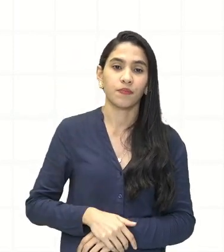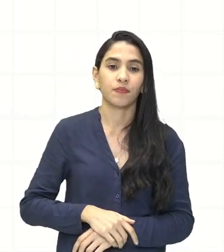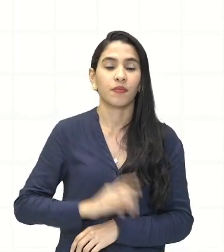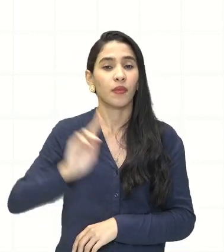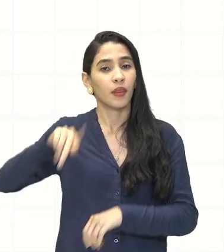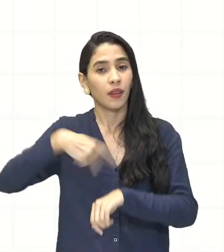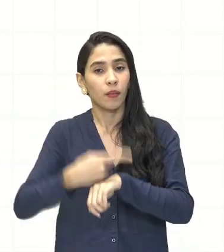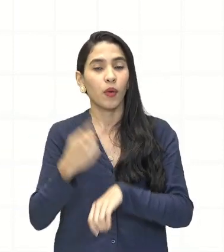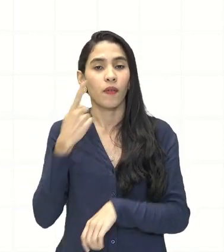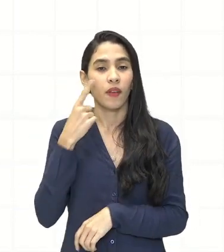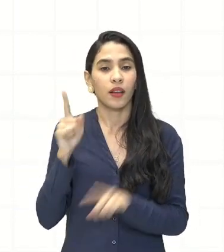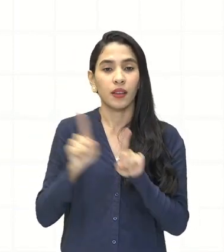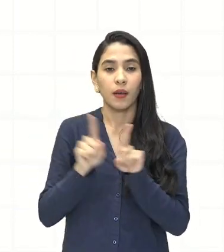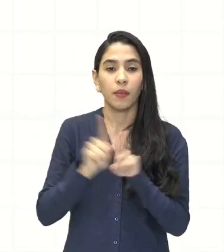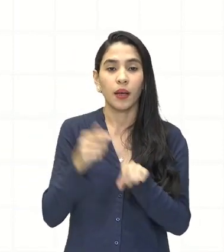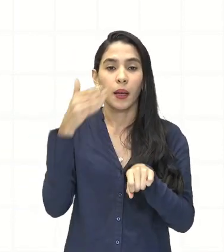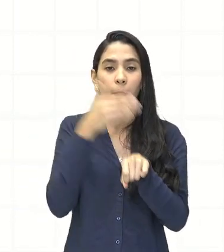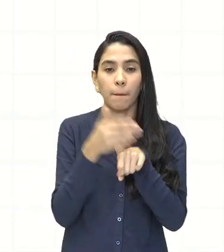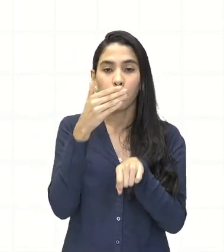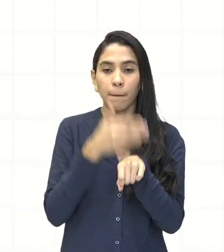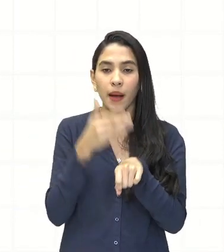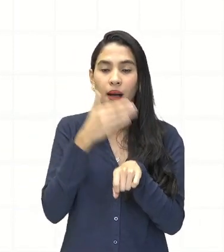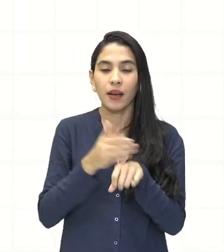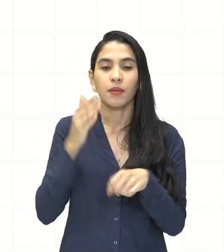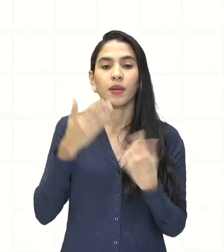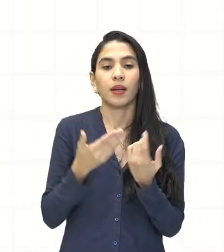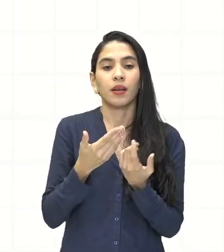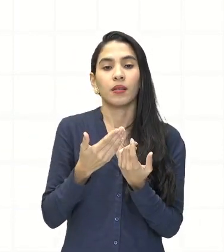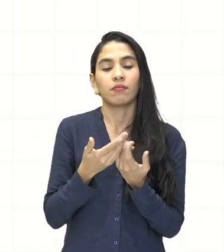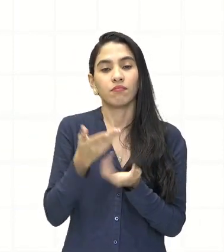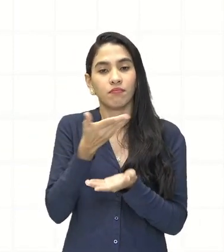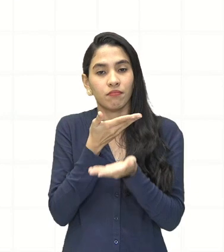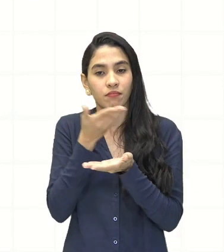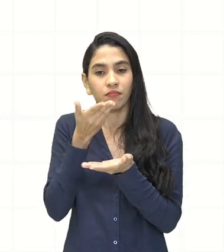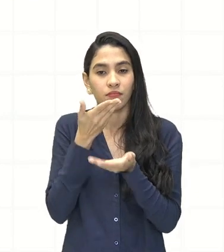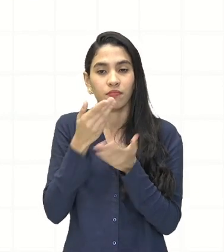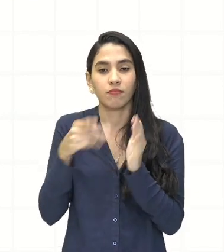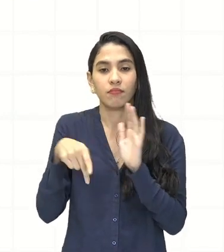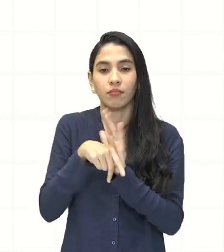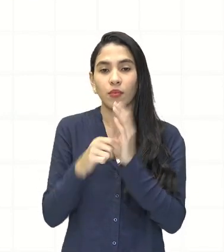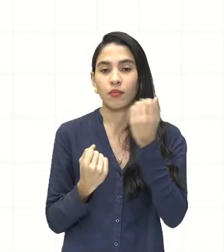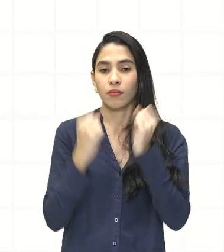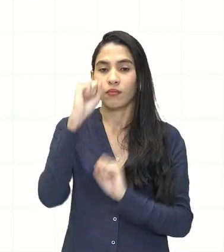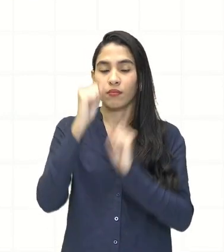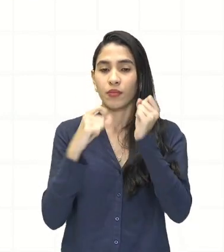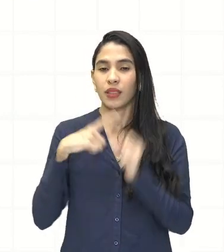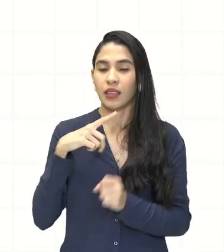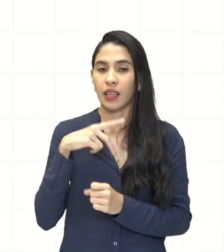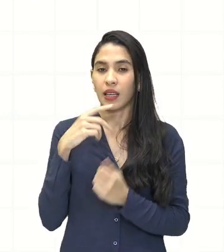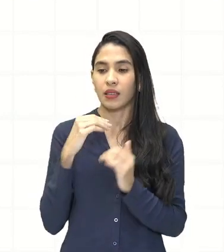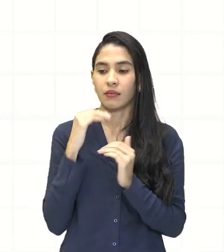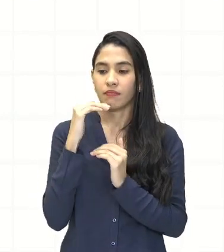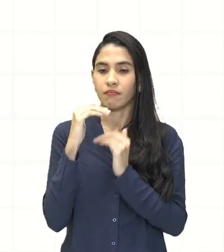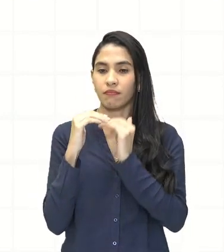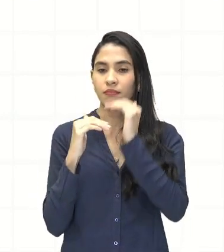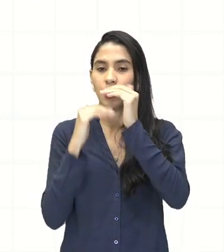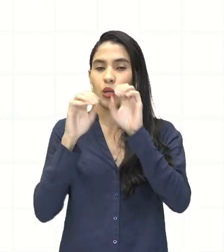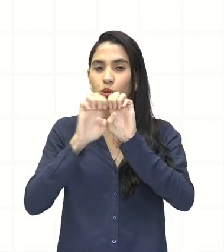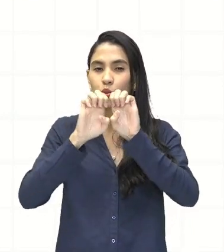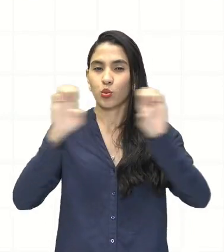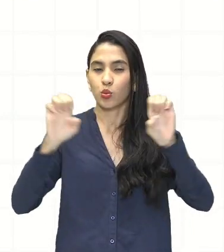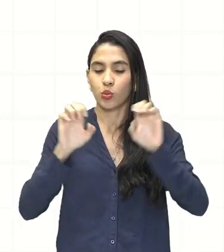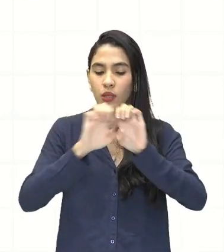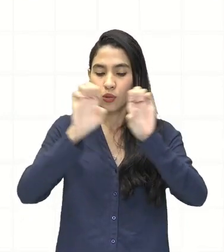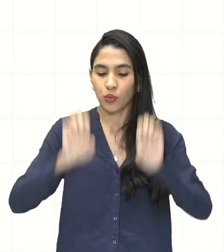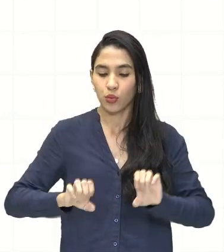observar também as atividades comerciais e industriais ganhando ali forma. Ganhando também mais